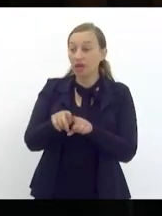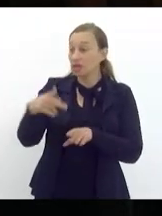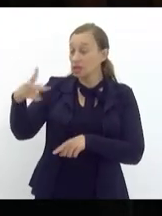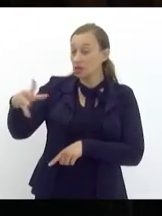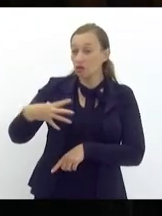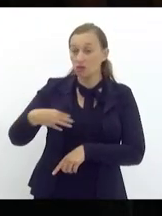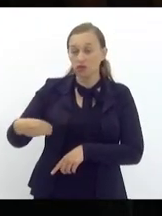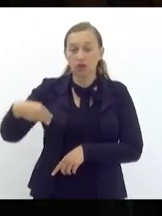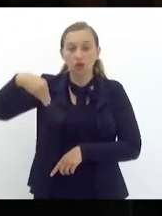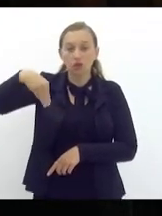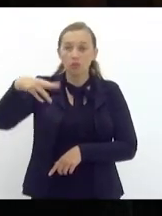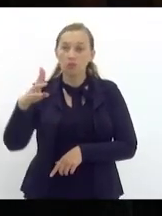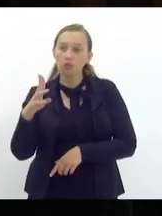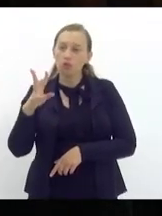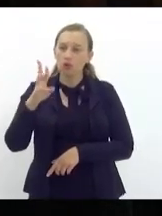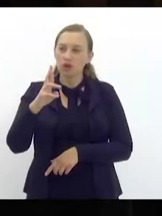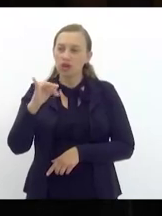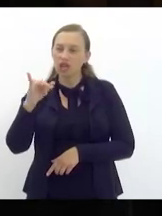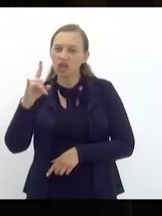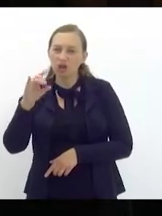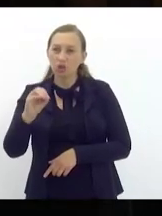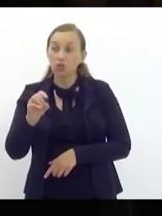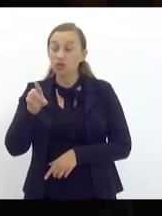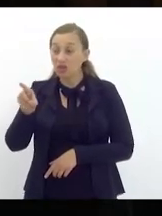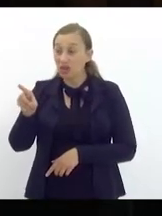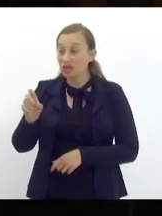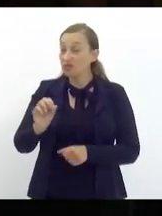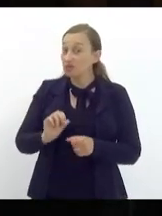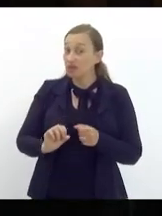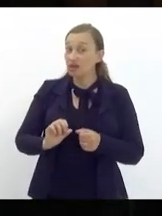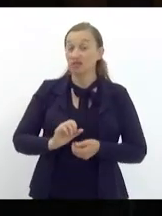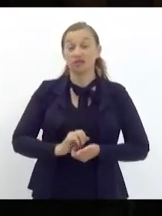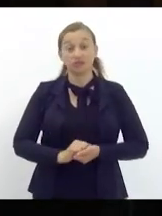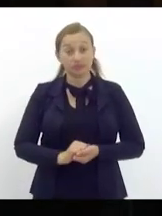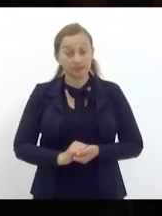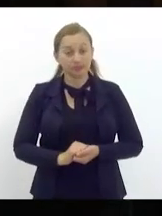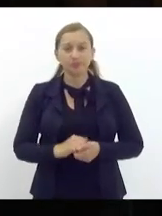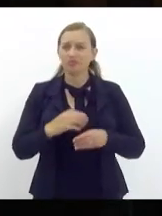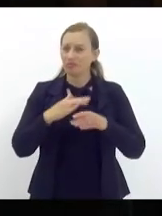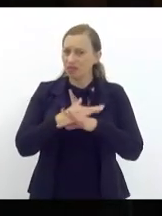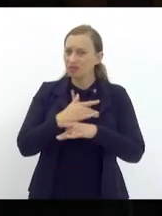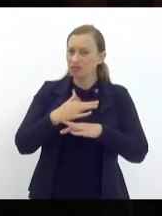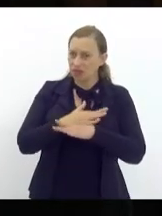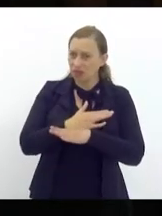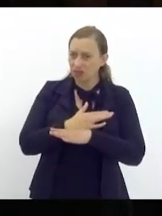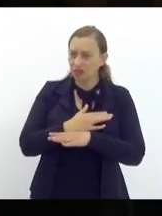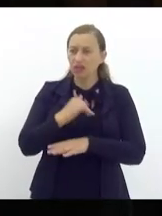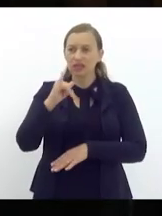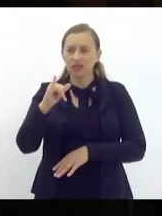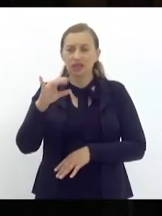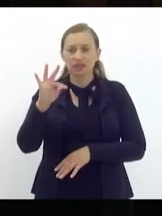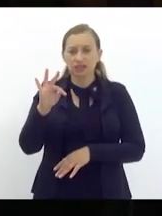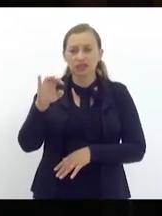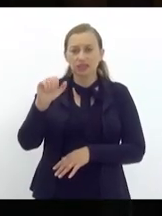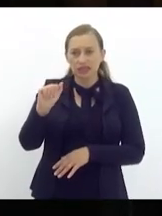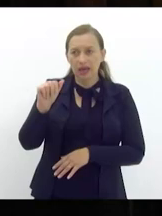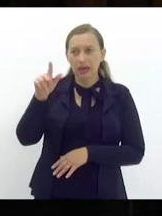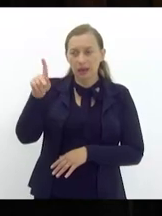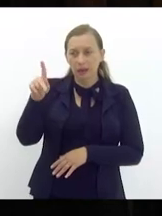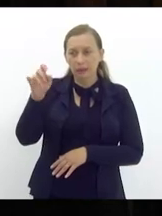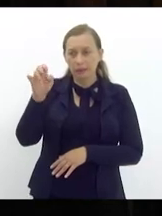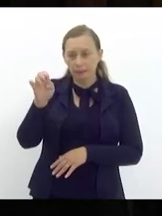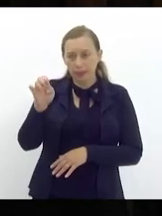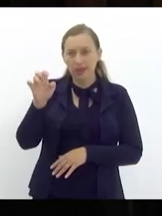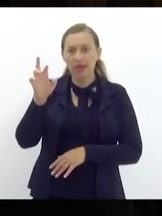decepção pelo que eles vêm fazendo com a cidade de Itaperuna triste